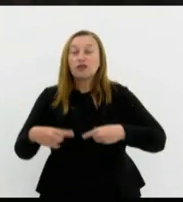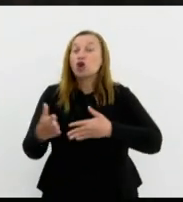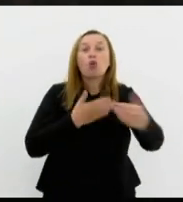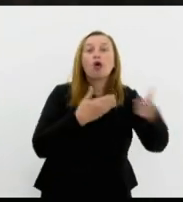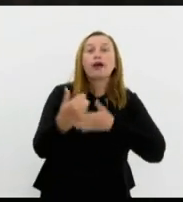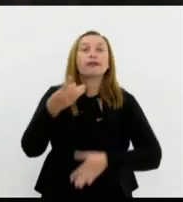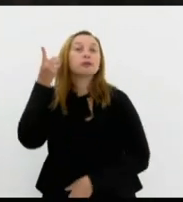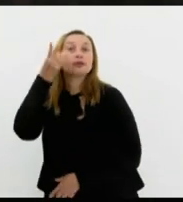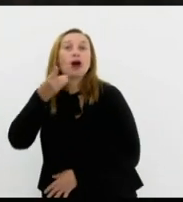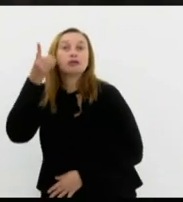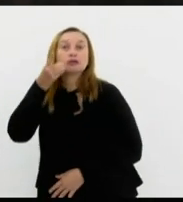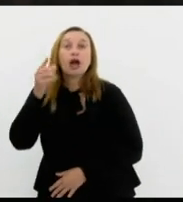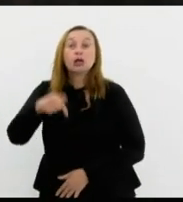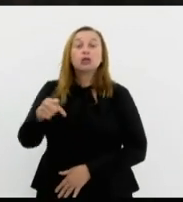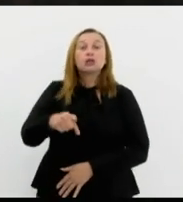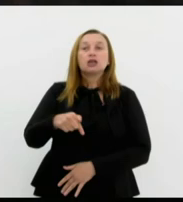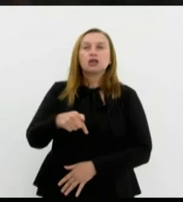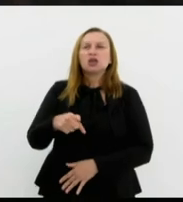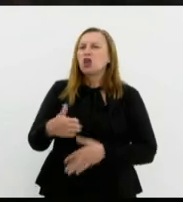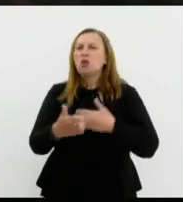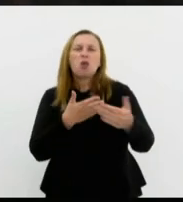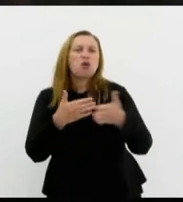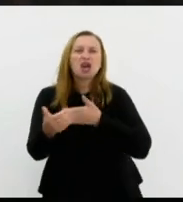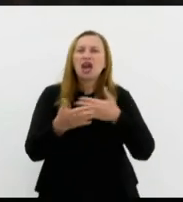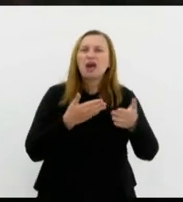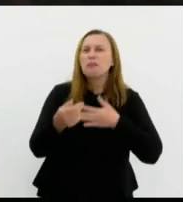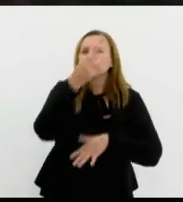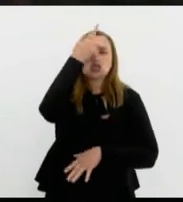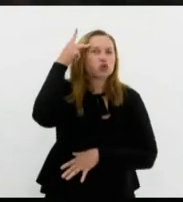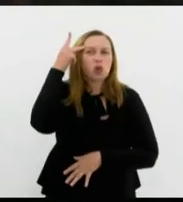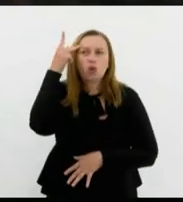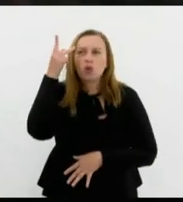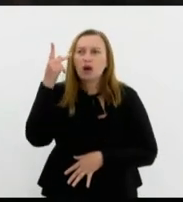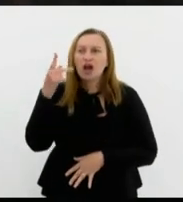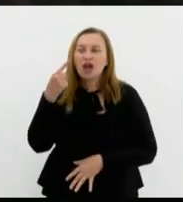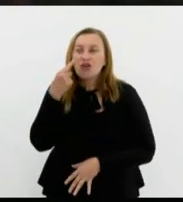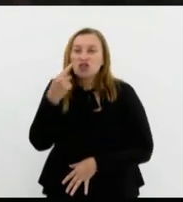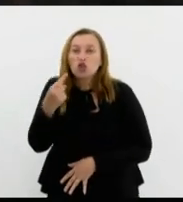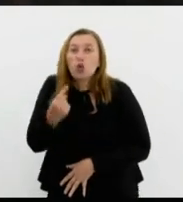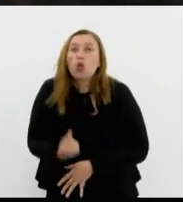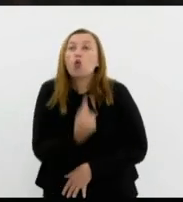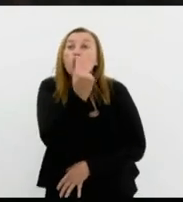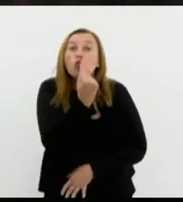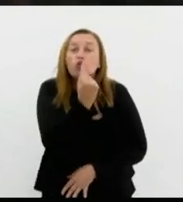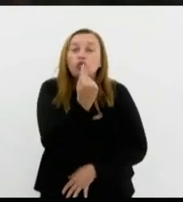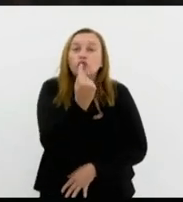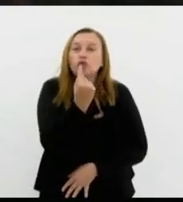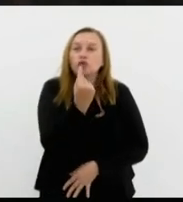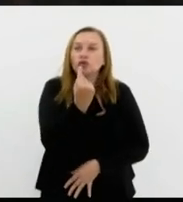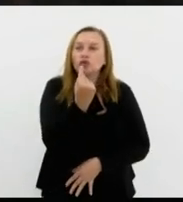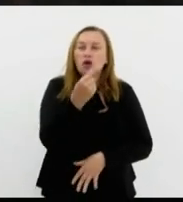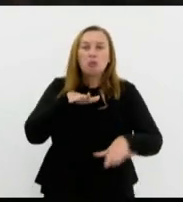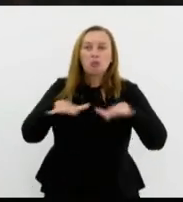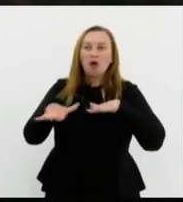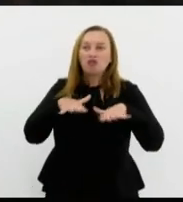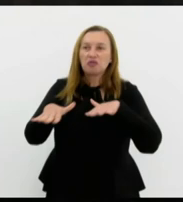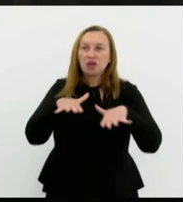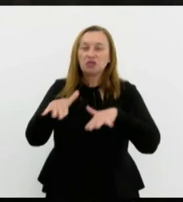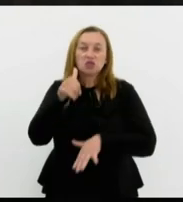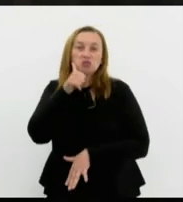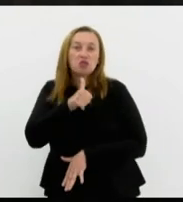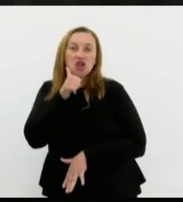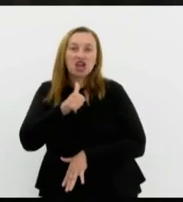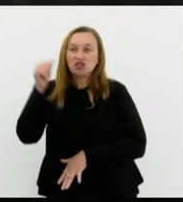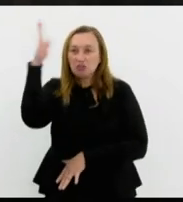deputado qualquer membro da Assembleia Legislativa ter visto um único movimento feminino brasileiro